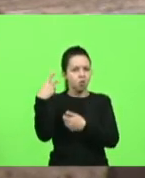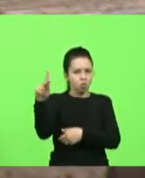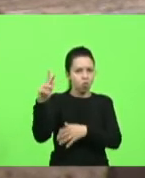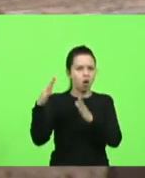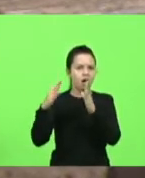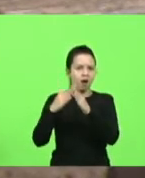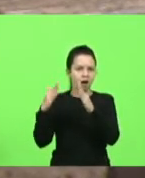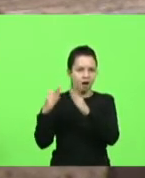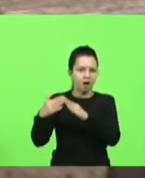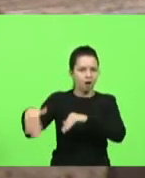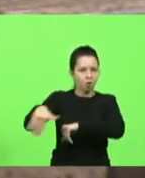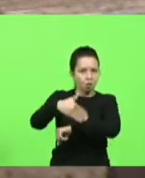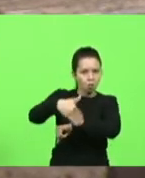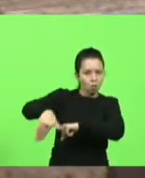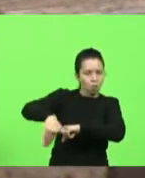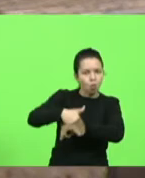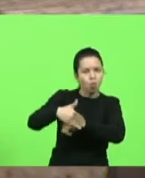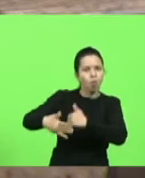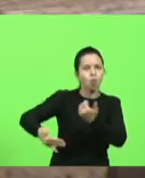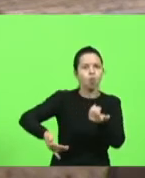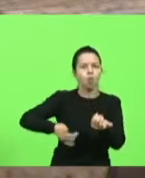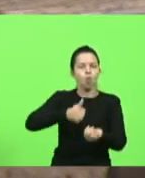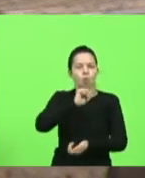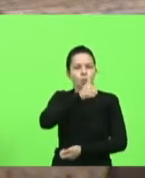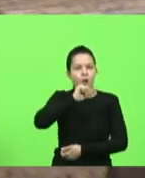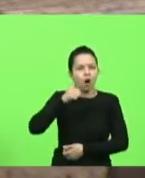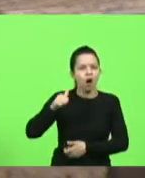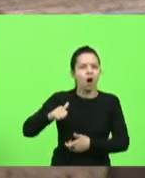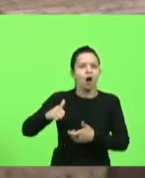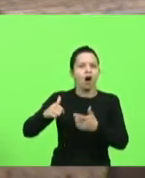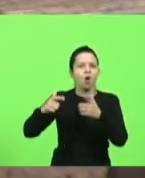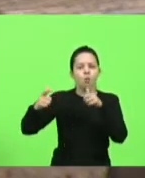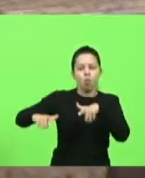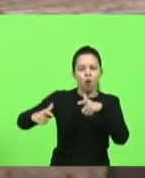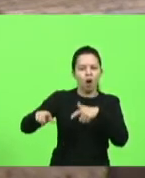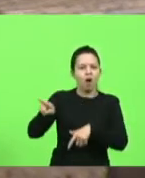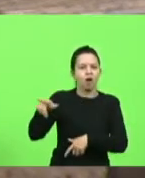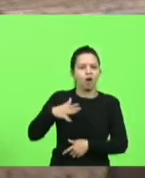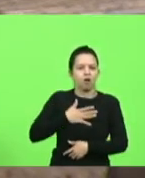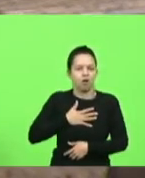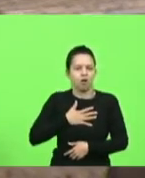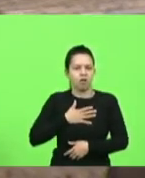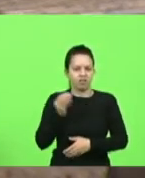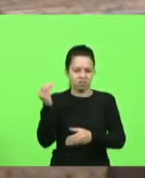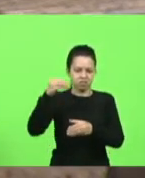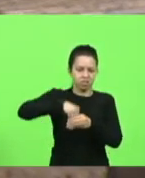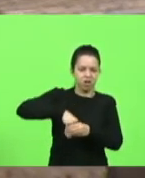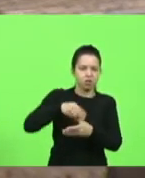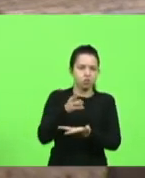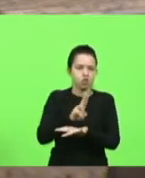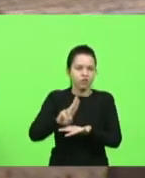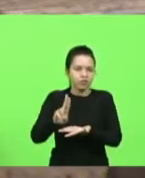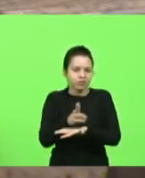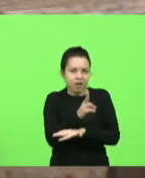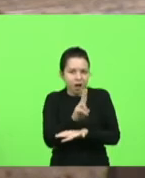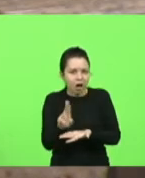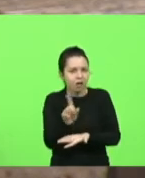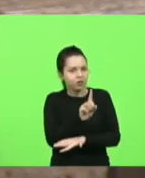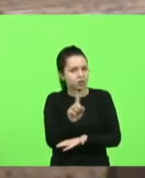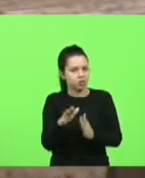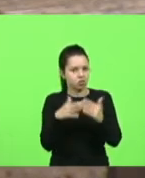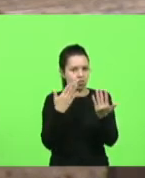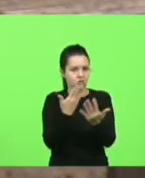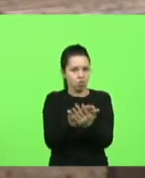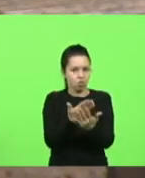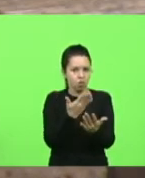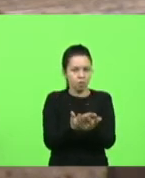na rua no barzinho no clube que vocês quiserem não dentro de universidade não dentro de escola pública